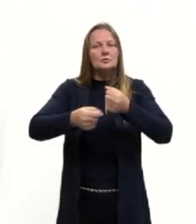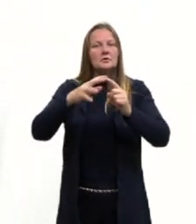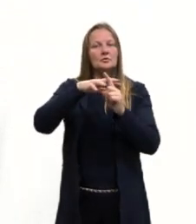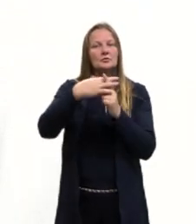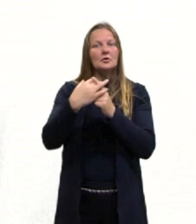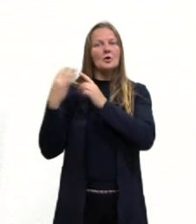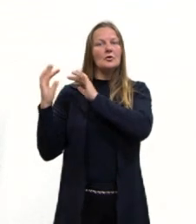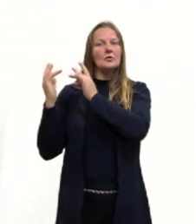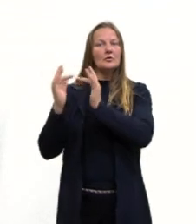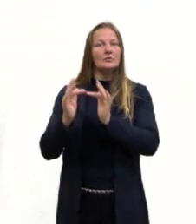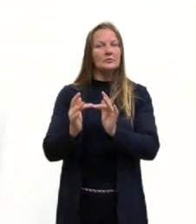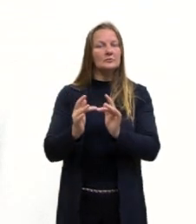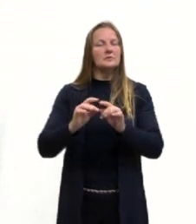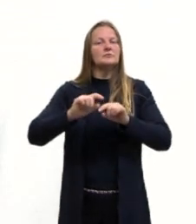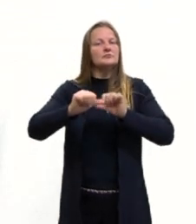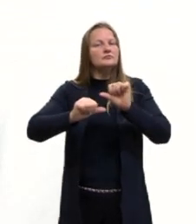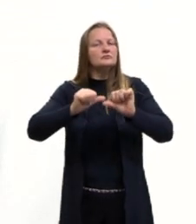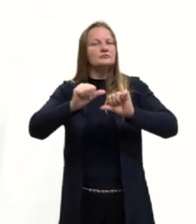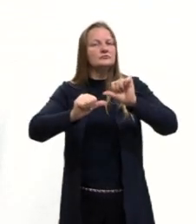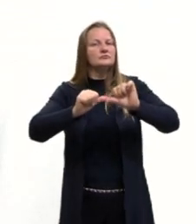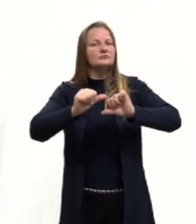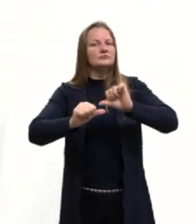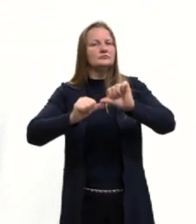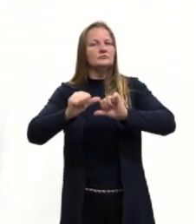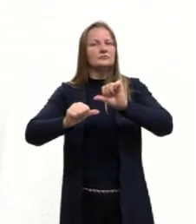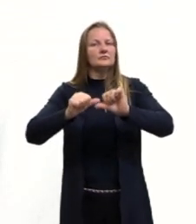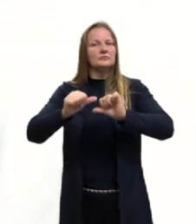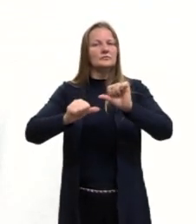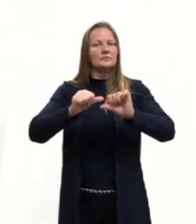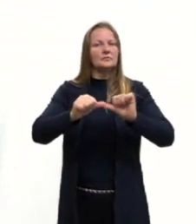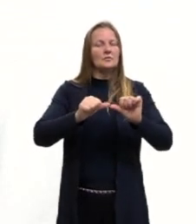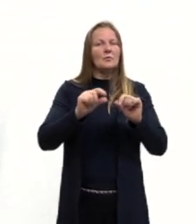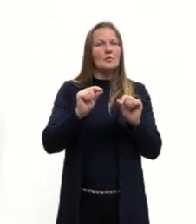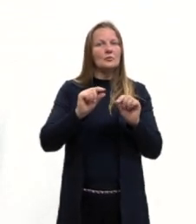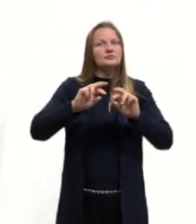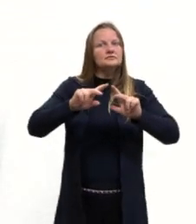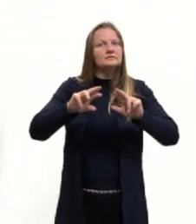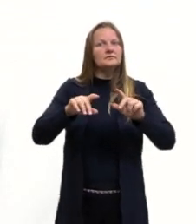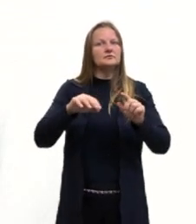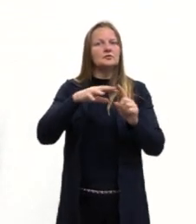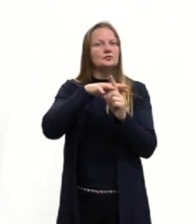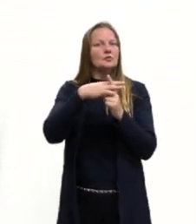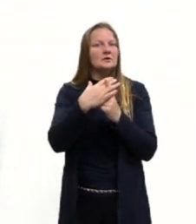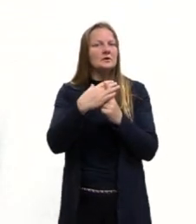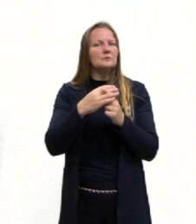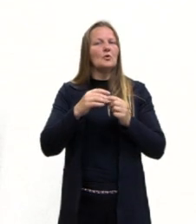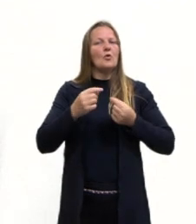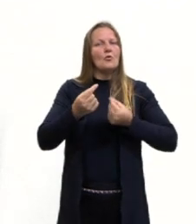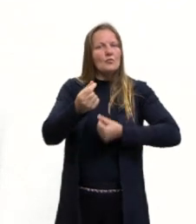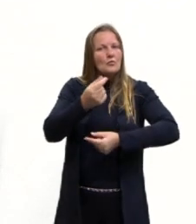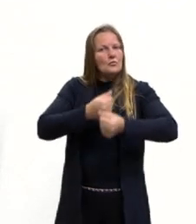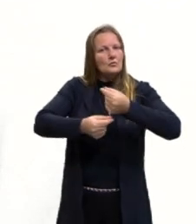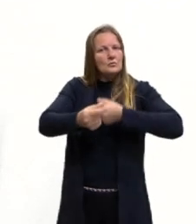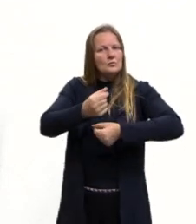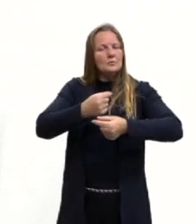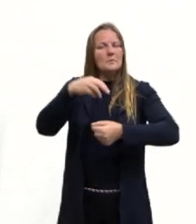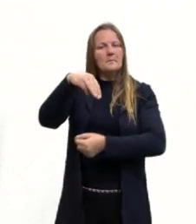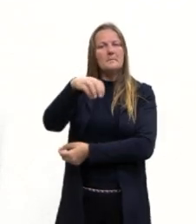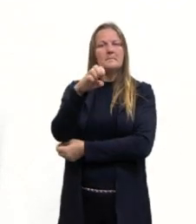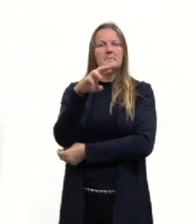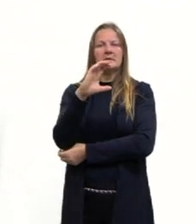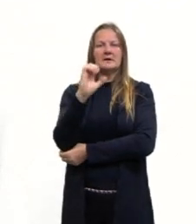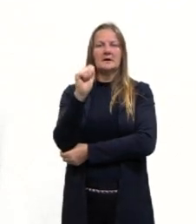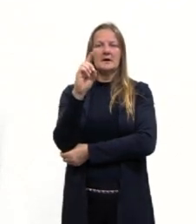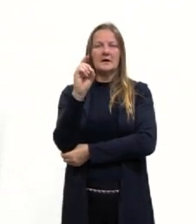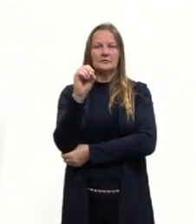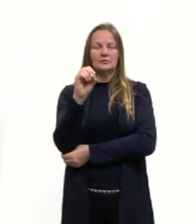clássica passa a ser colocada como socialismo de mercado, tá? Mas tem umas coisas, né, que tem